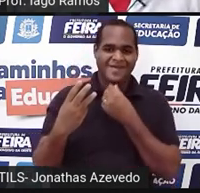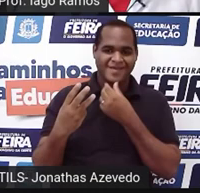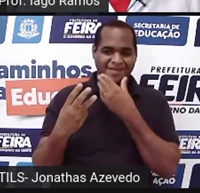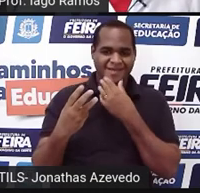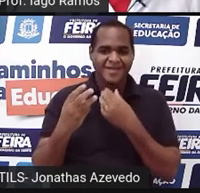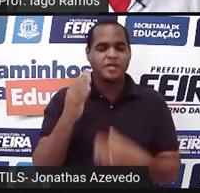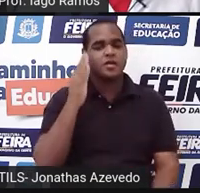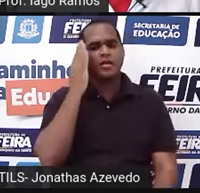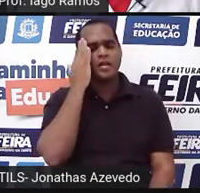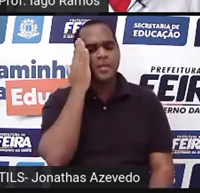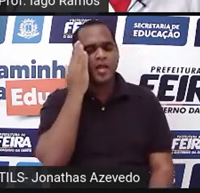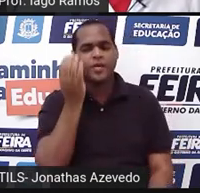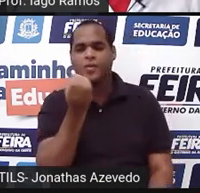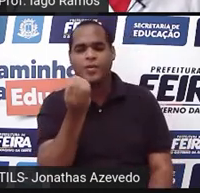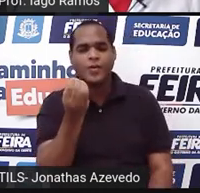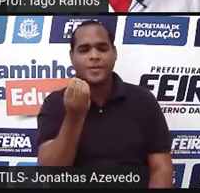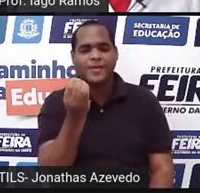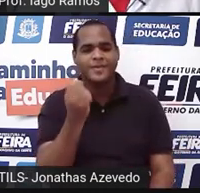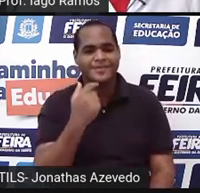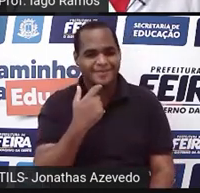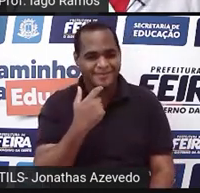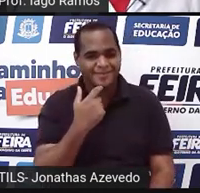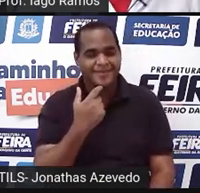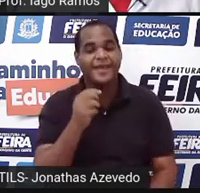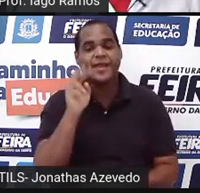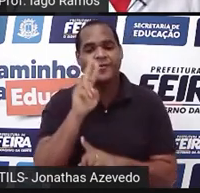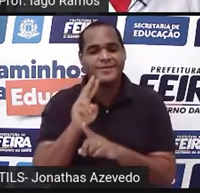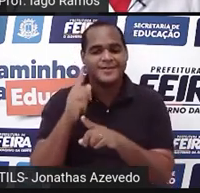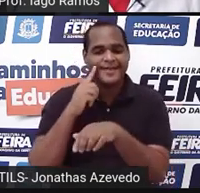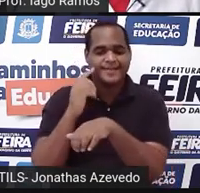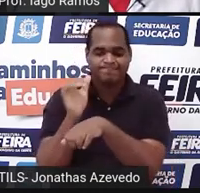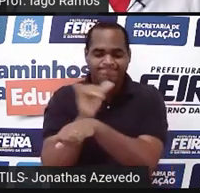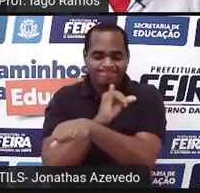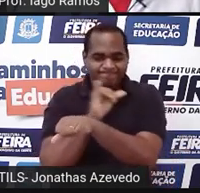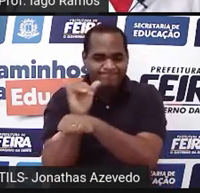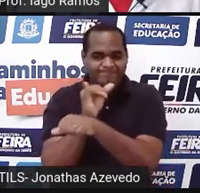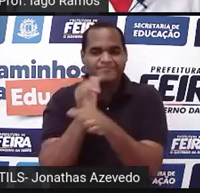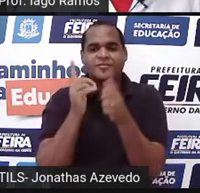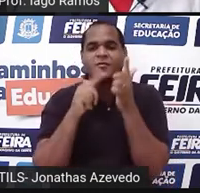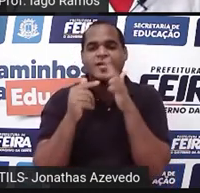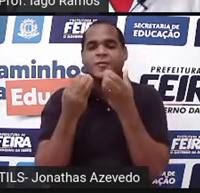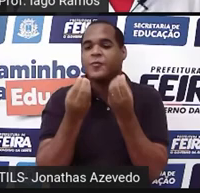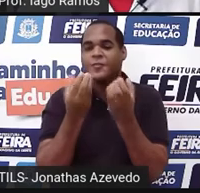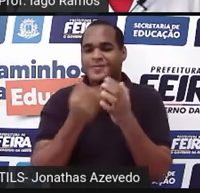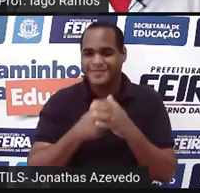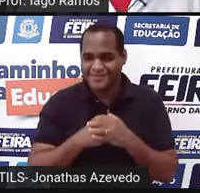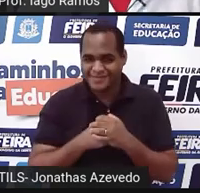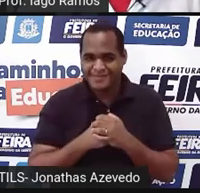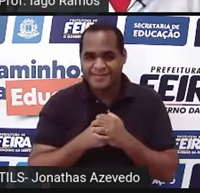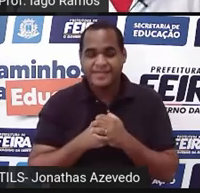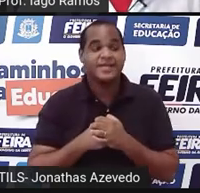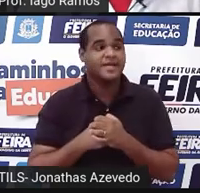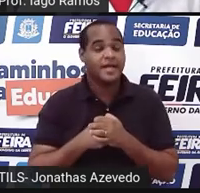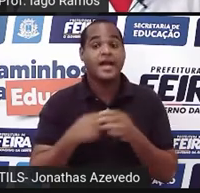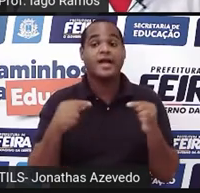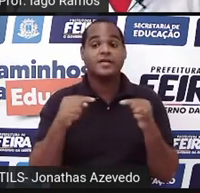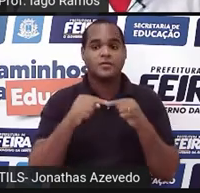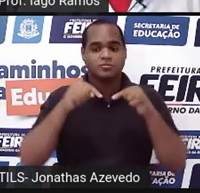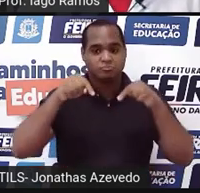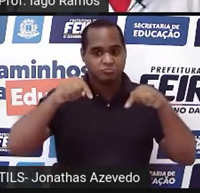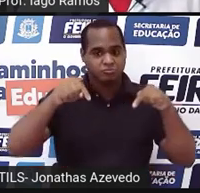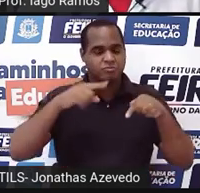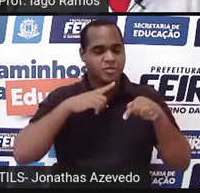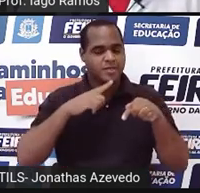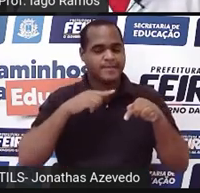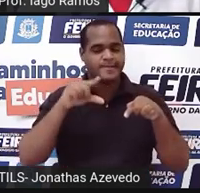como é que a gente usa agora a estratégia, tá bom? Então, aqui tem um detalhezinho,